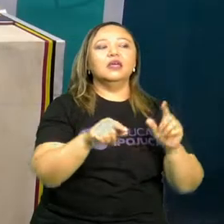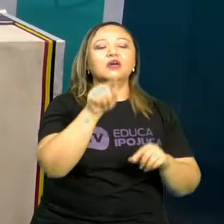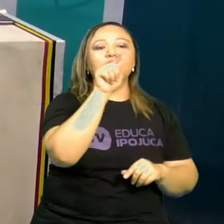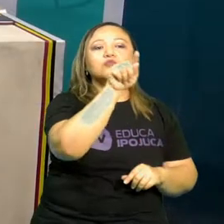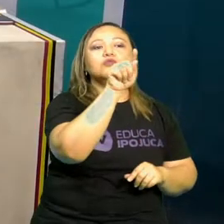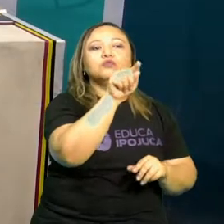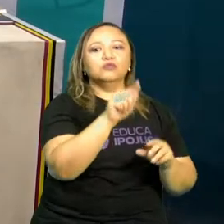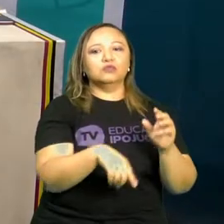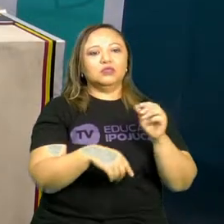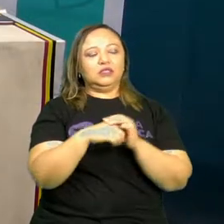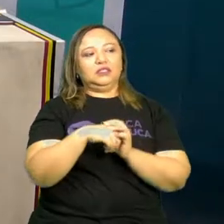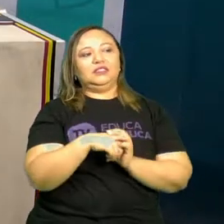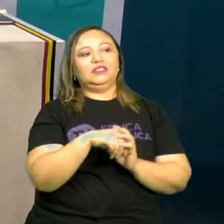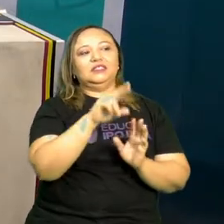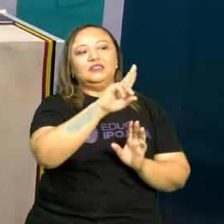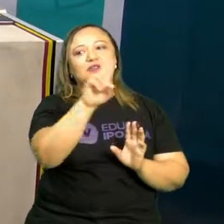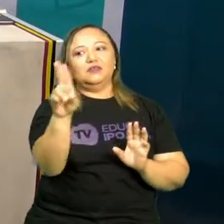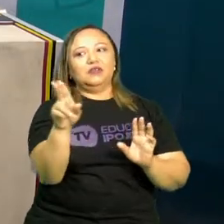a letra do seu nome?